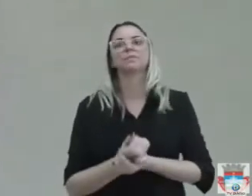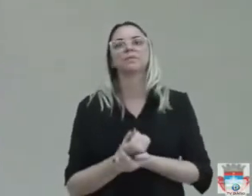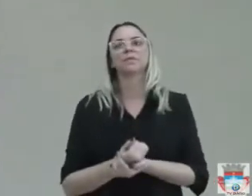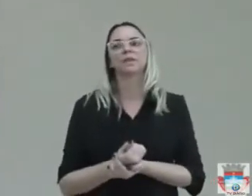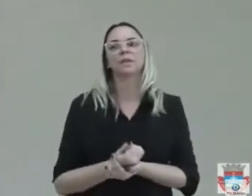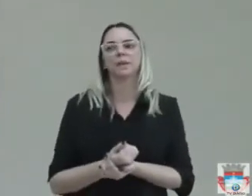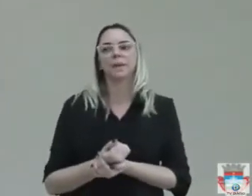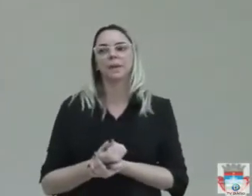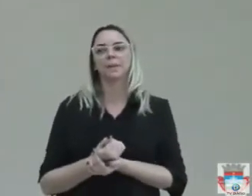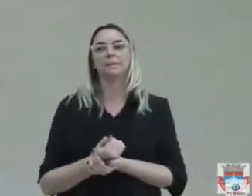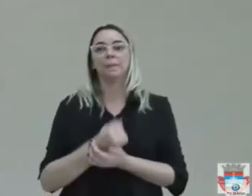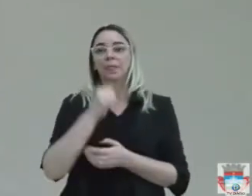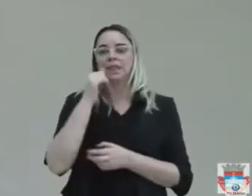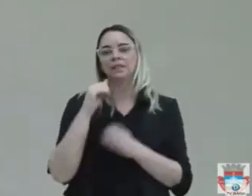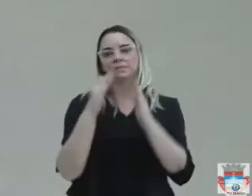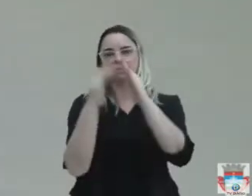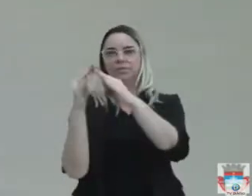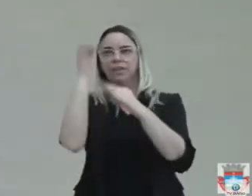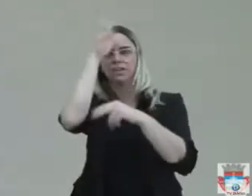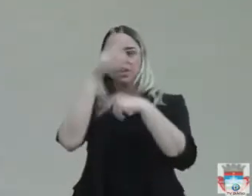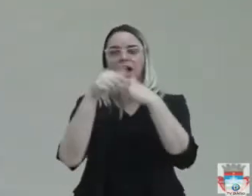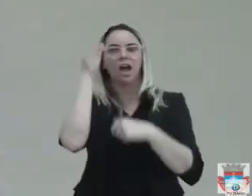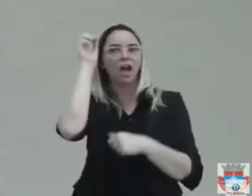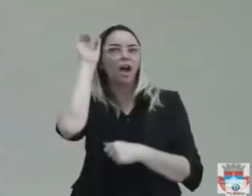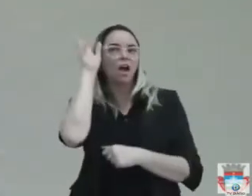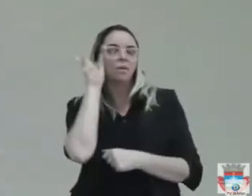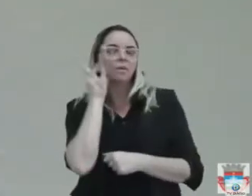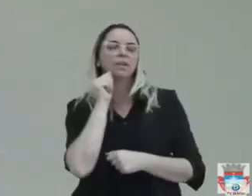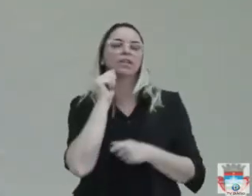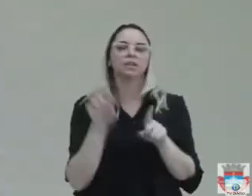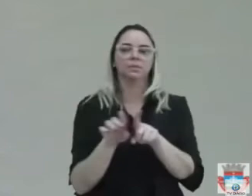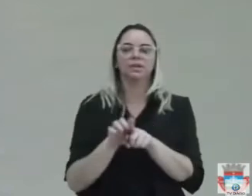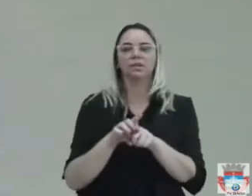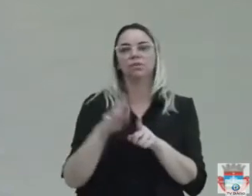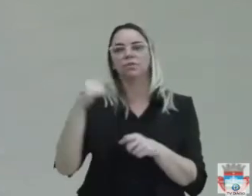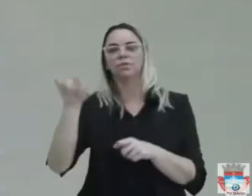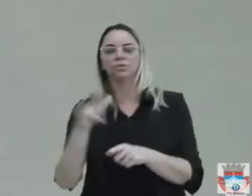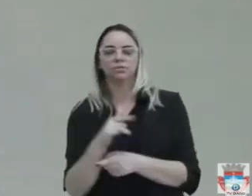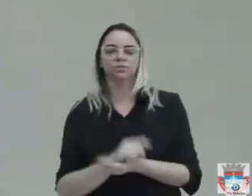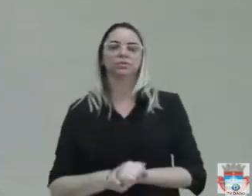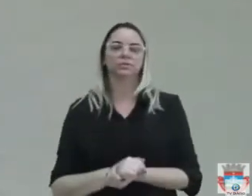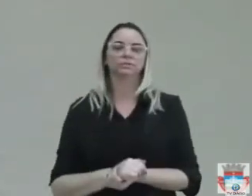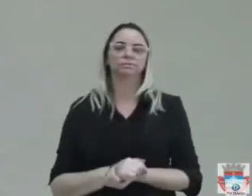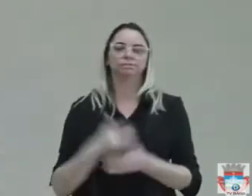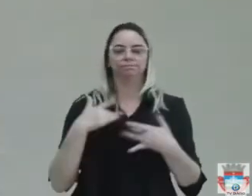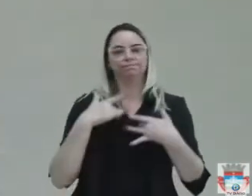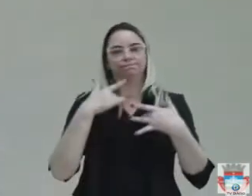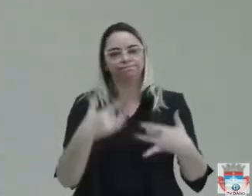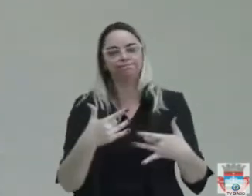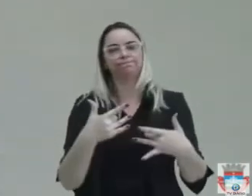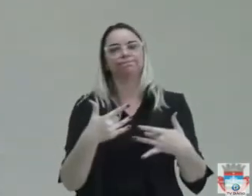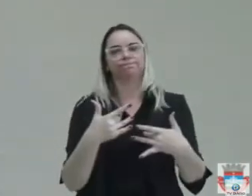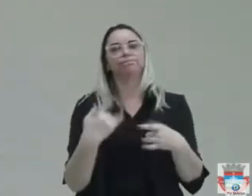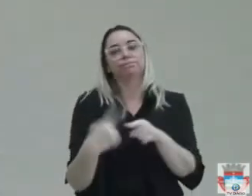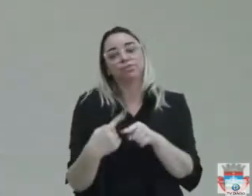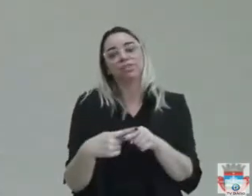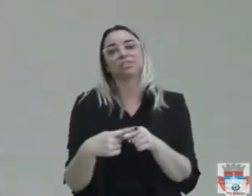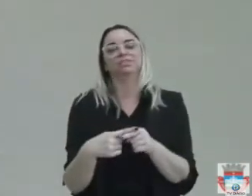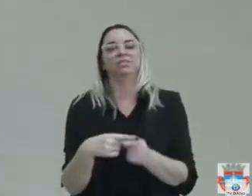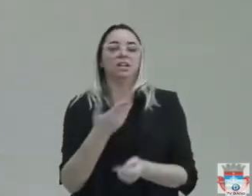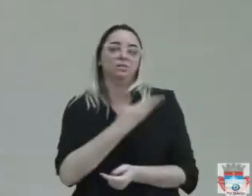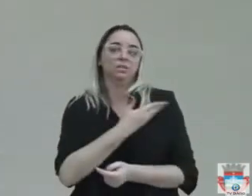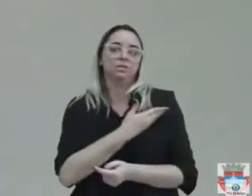CPO da Granja Almeida. Um voto de pesar pelo falecimento do nosso amigo Francisco Cordeiro,